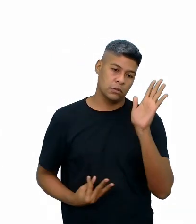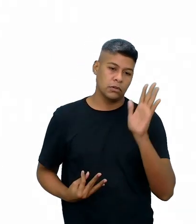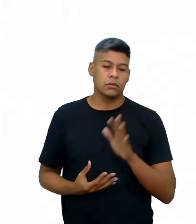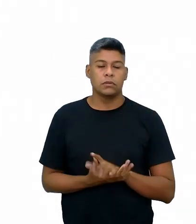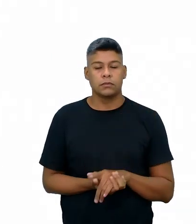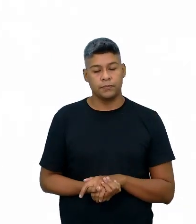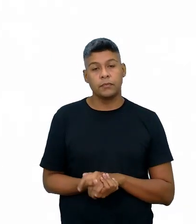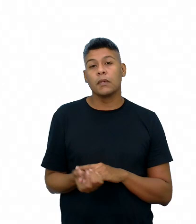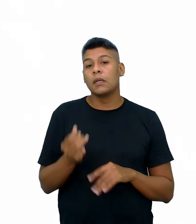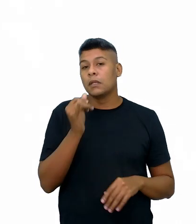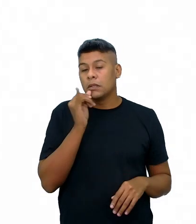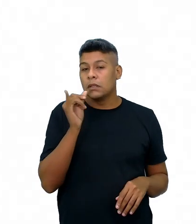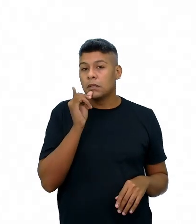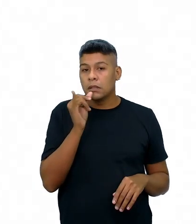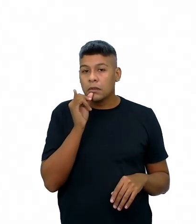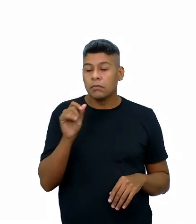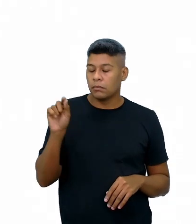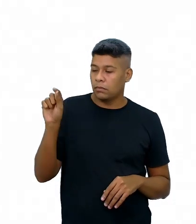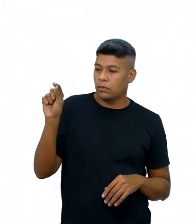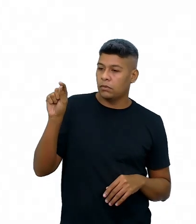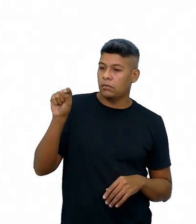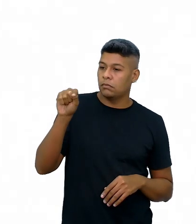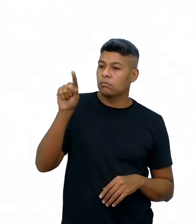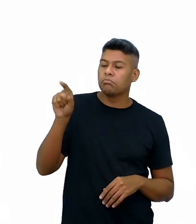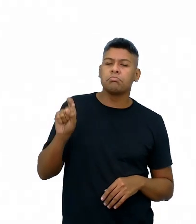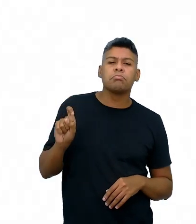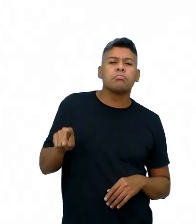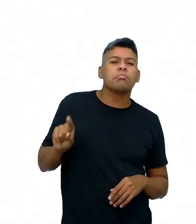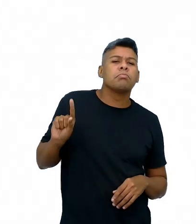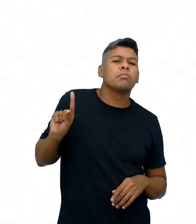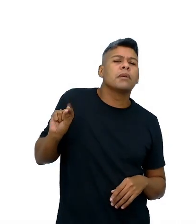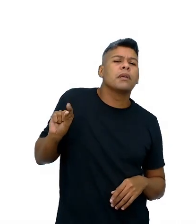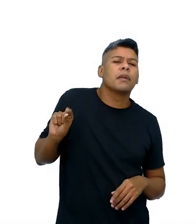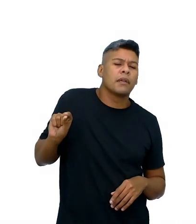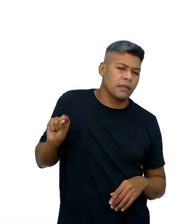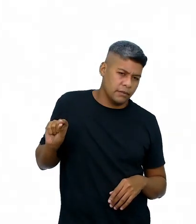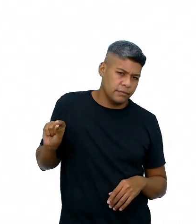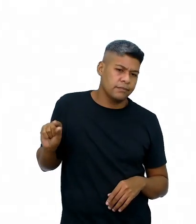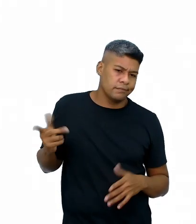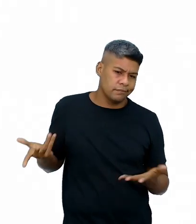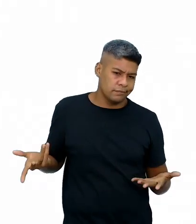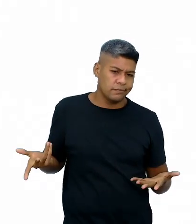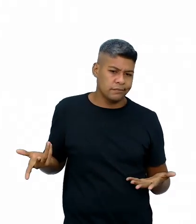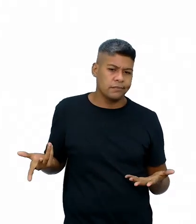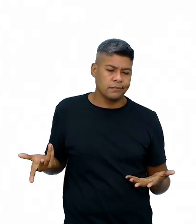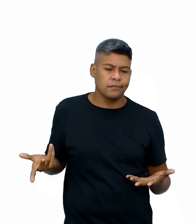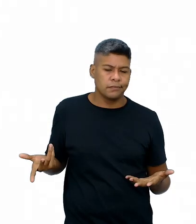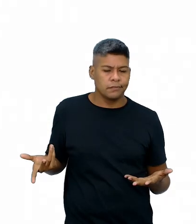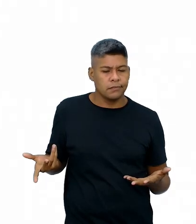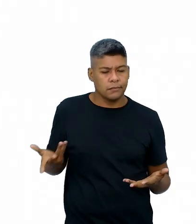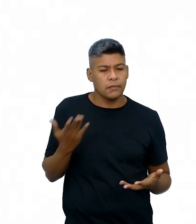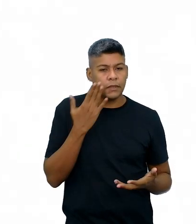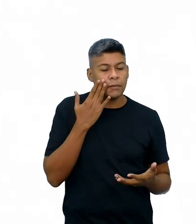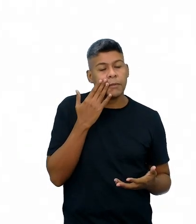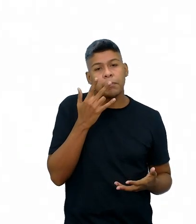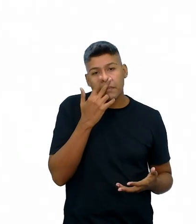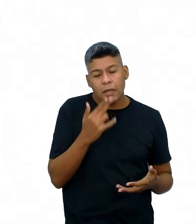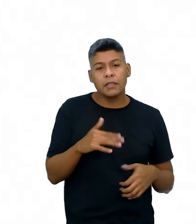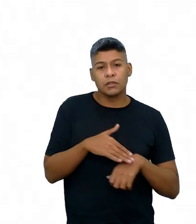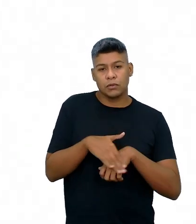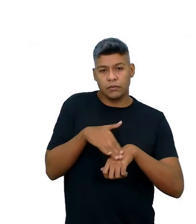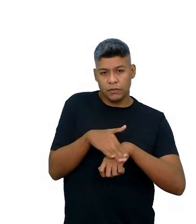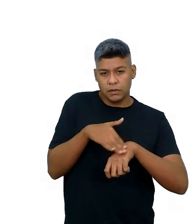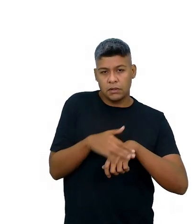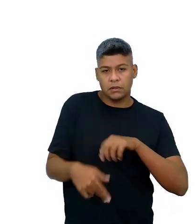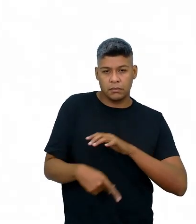Por exemplo, o sinal de interrogação na frase Quem é Malala Yousafzai? O jornalista parece conversar, né? Com